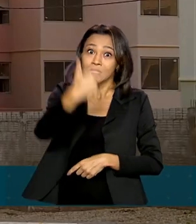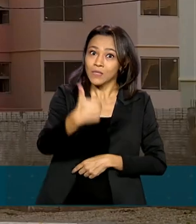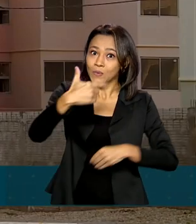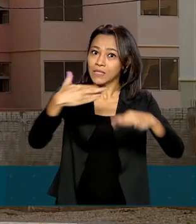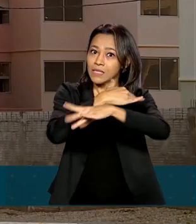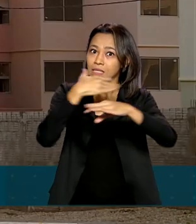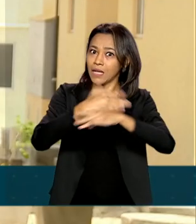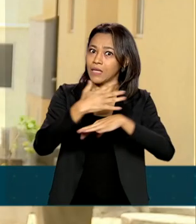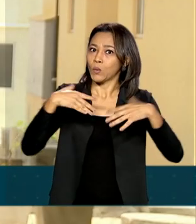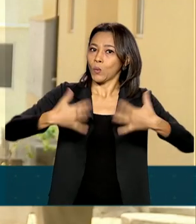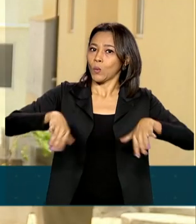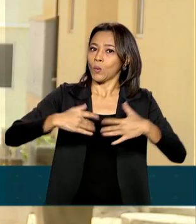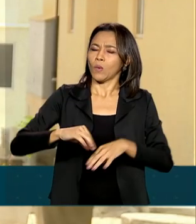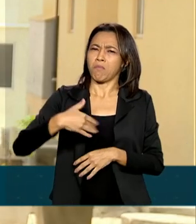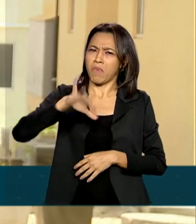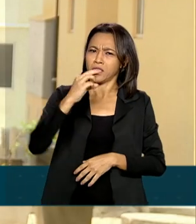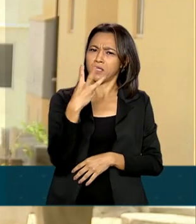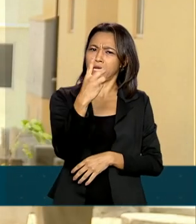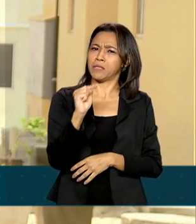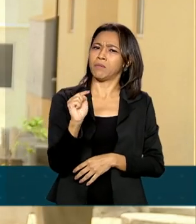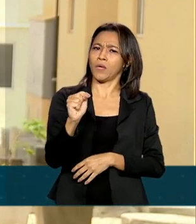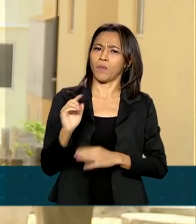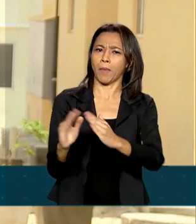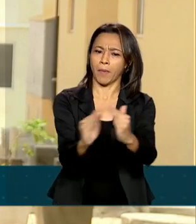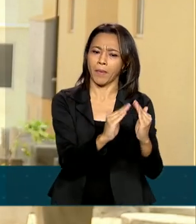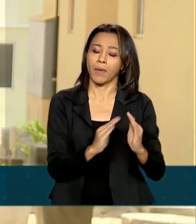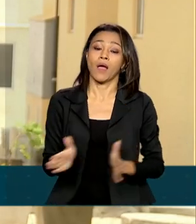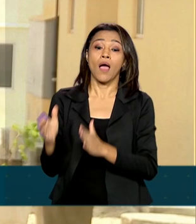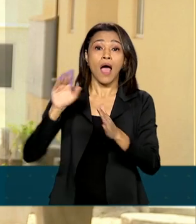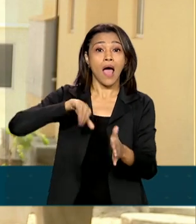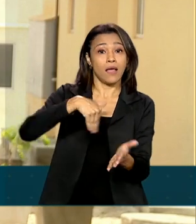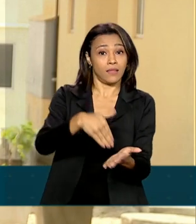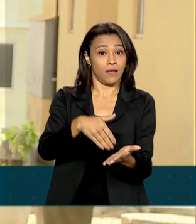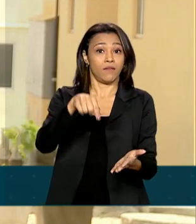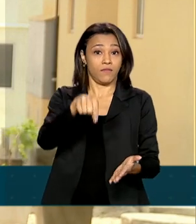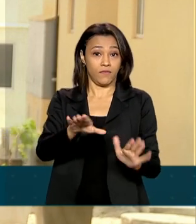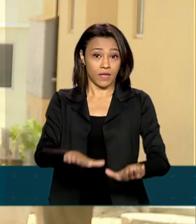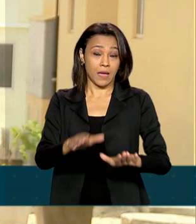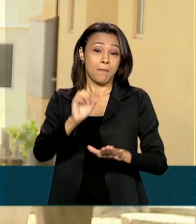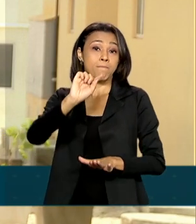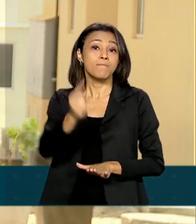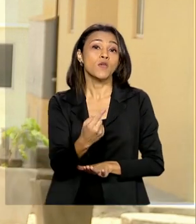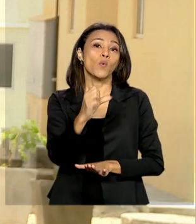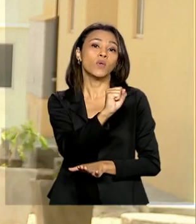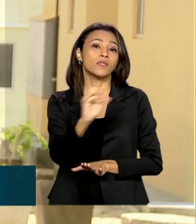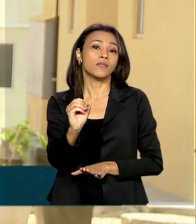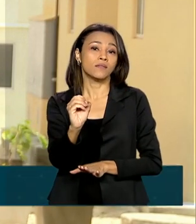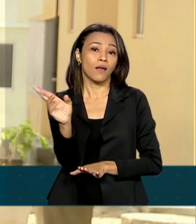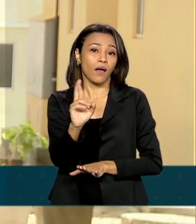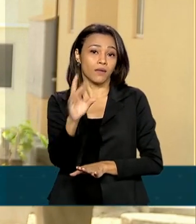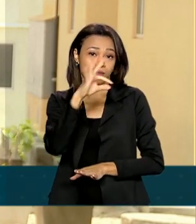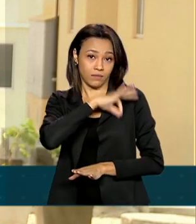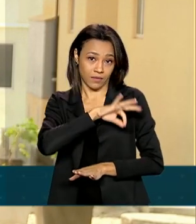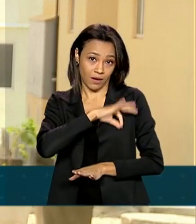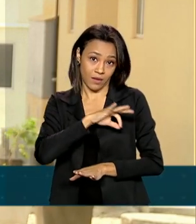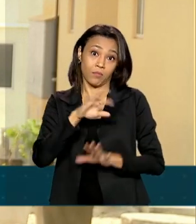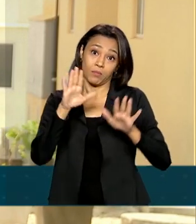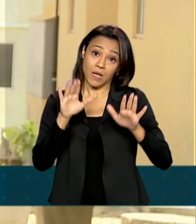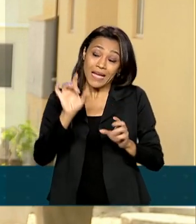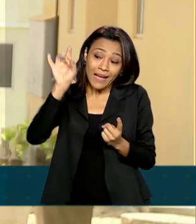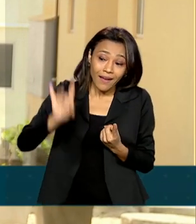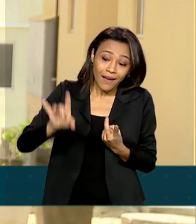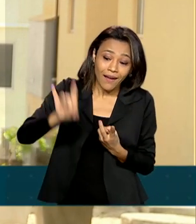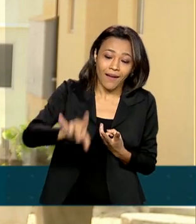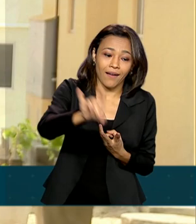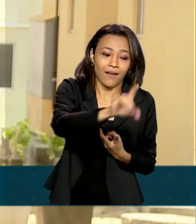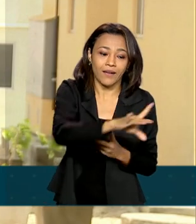300 mil habitantes. Vão viver aqui famílias com renda de até 1.800 reais por mês. E se a gente considerar que cada família